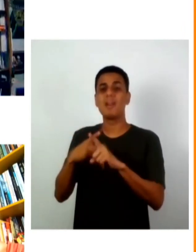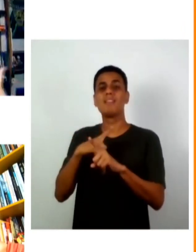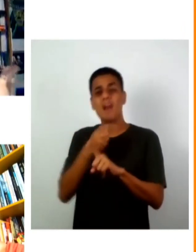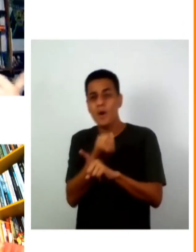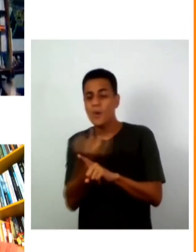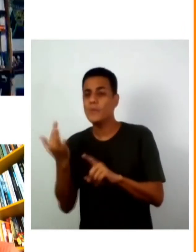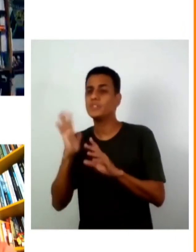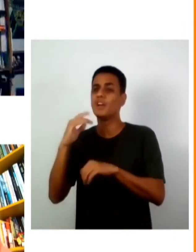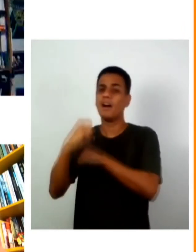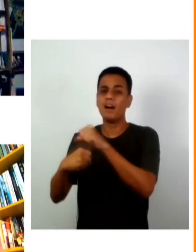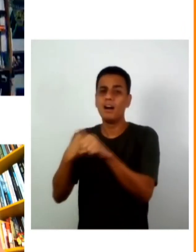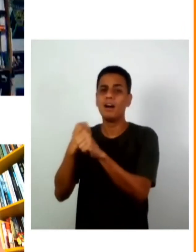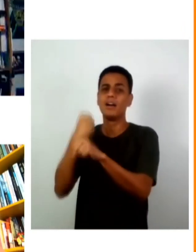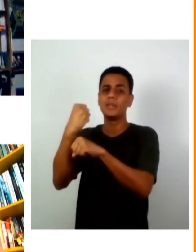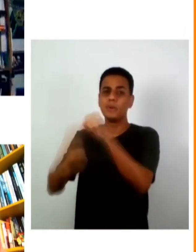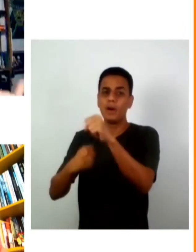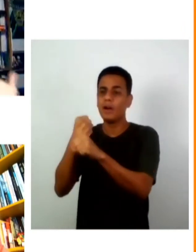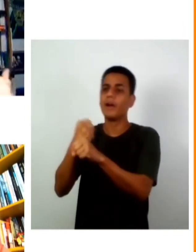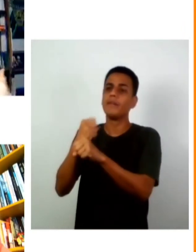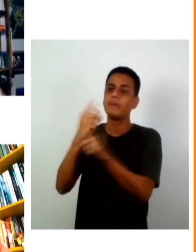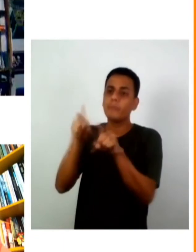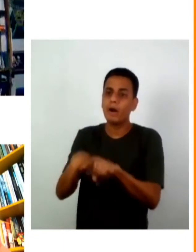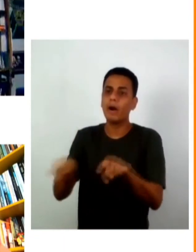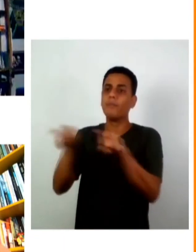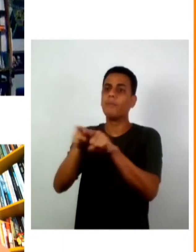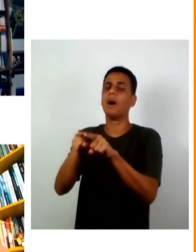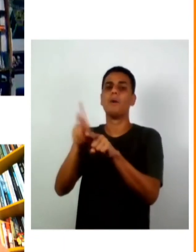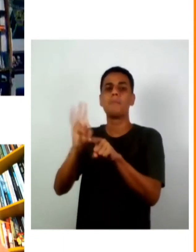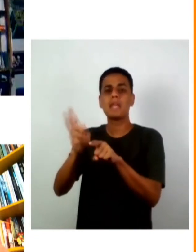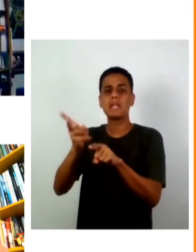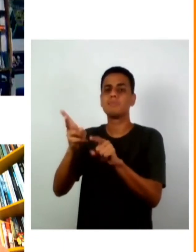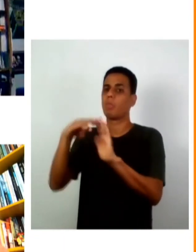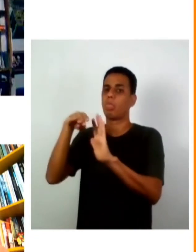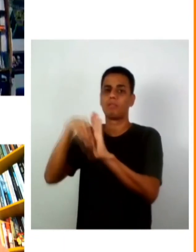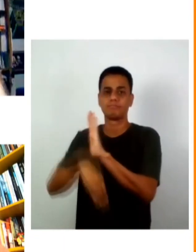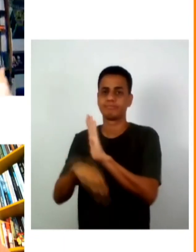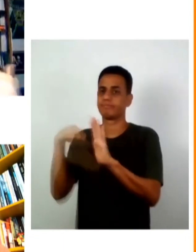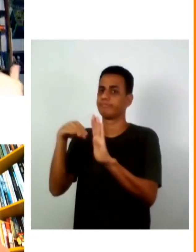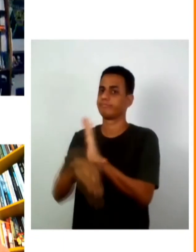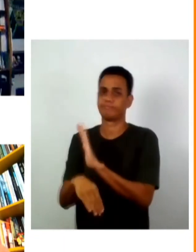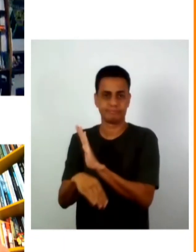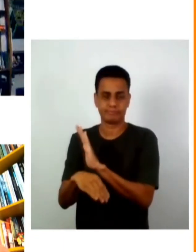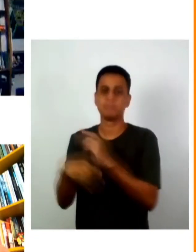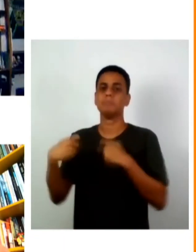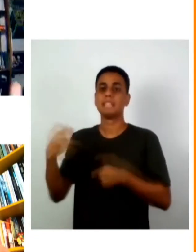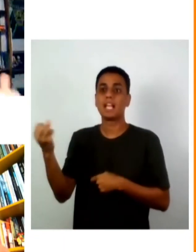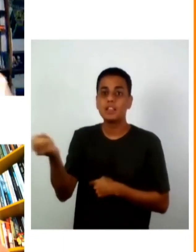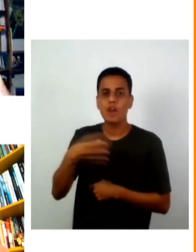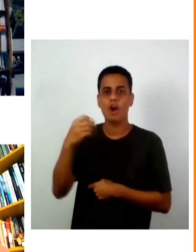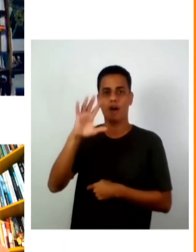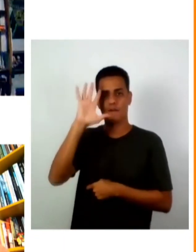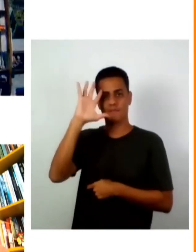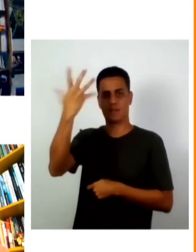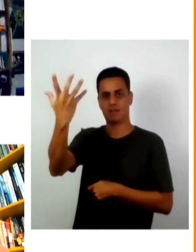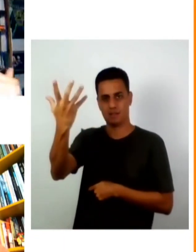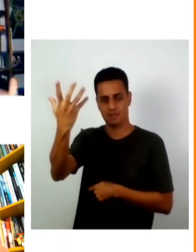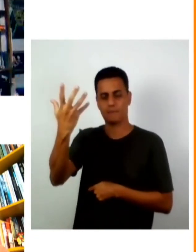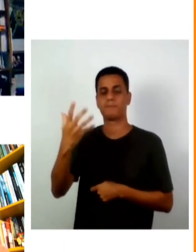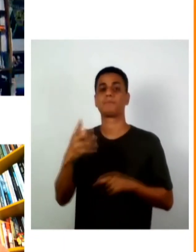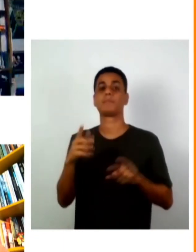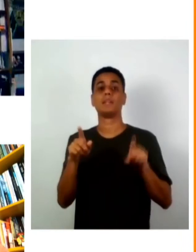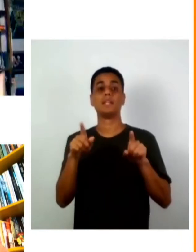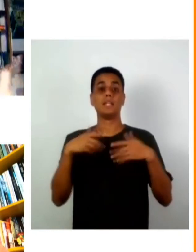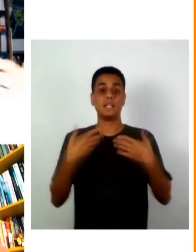e anos fracassaram então devem ser procuradas novas soluções desenvolvimento e pensar no